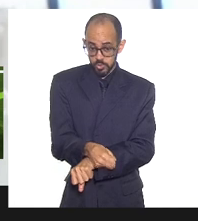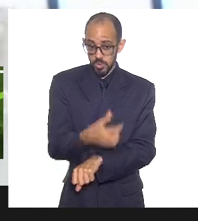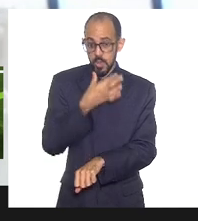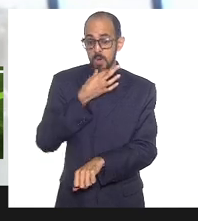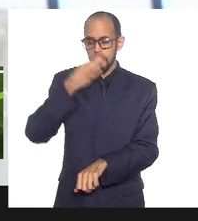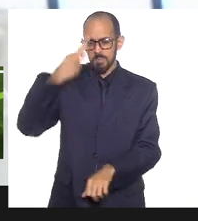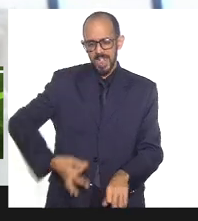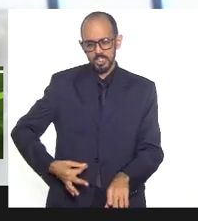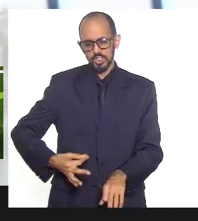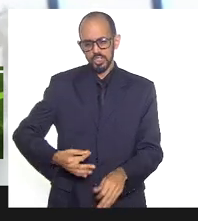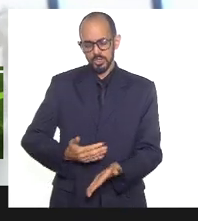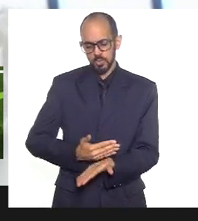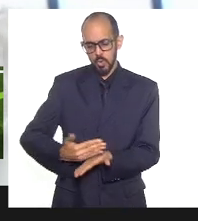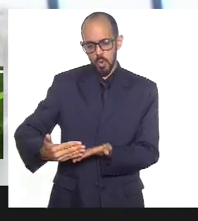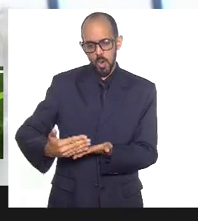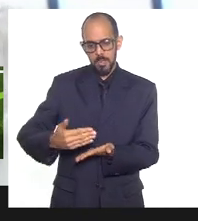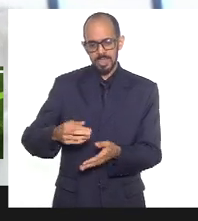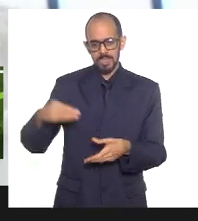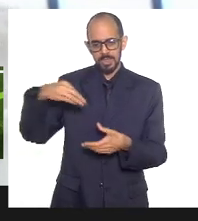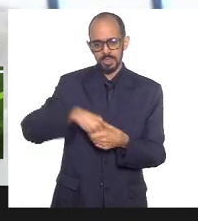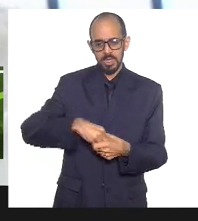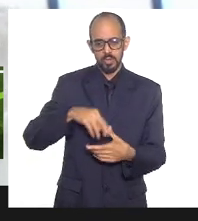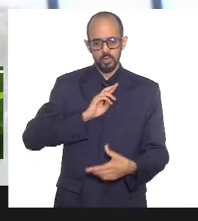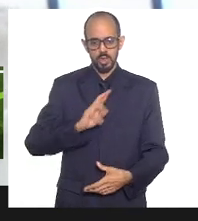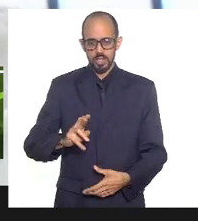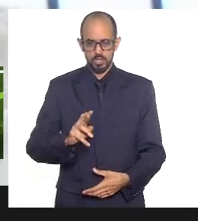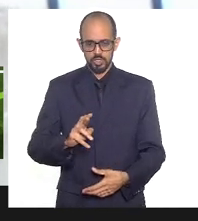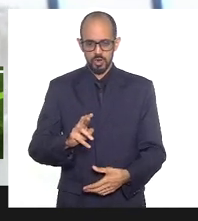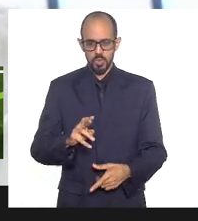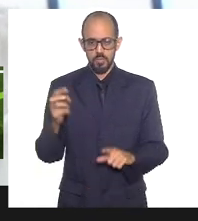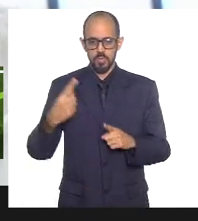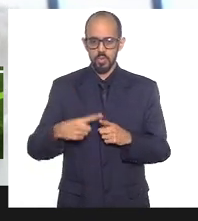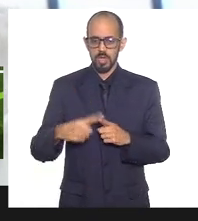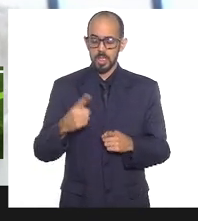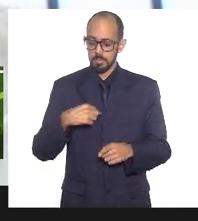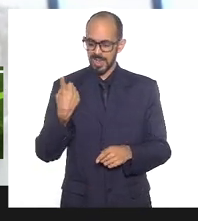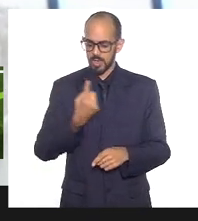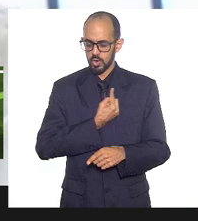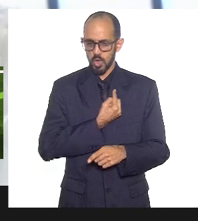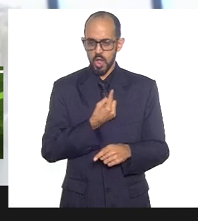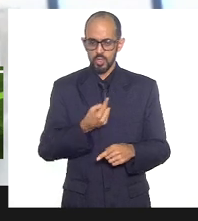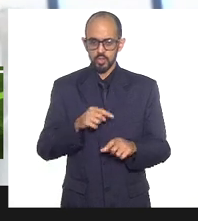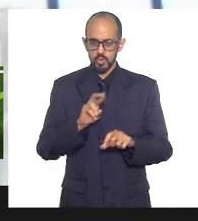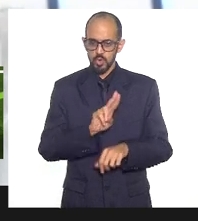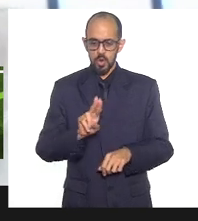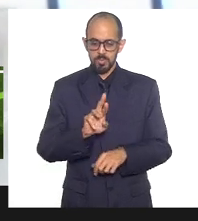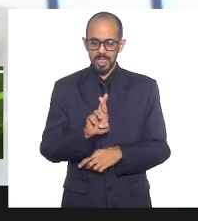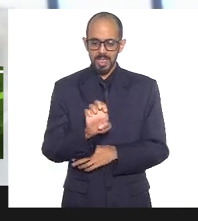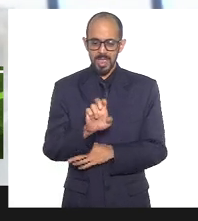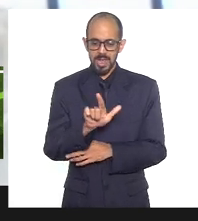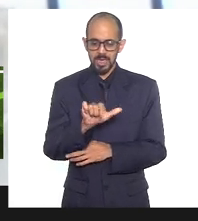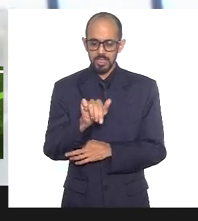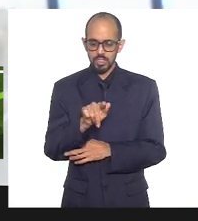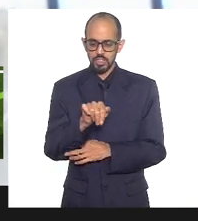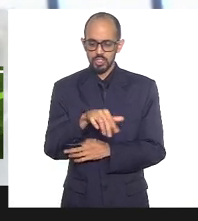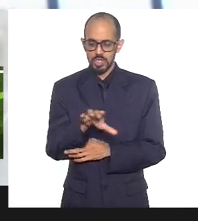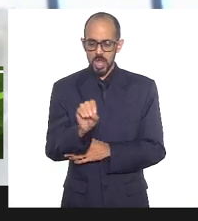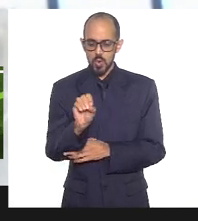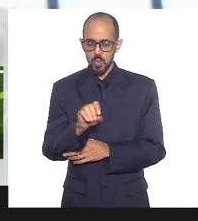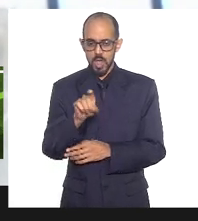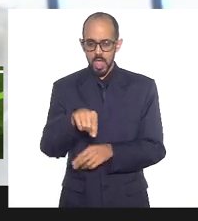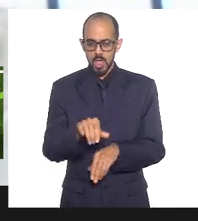em nossa religião, porque nós, para nós, o nome religião foi mais uma ferramenta